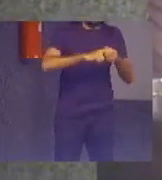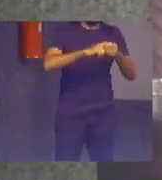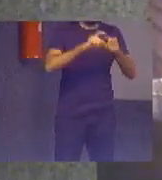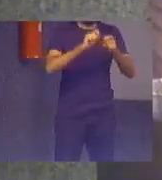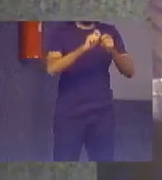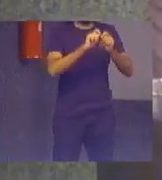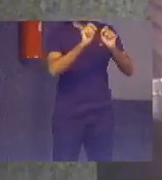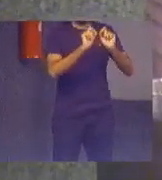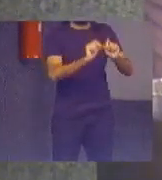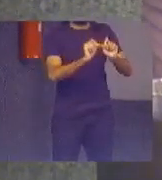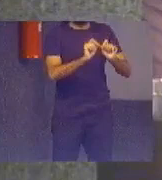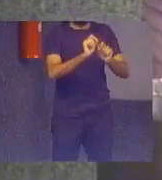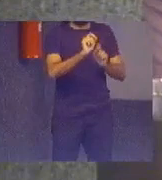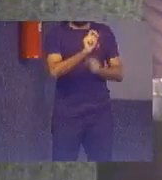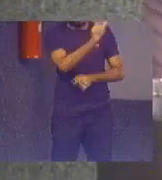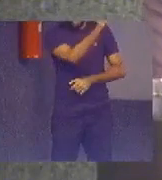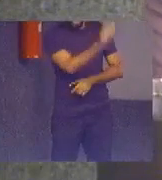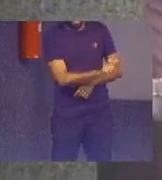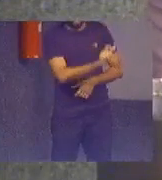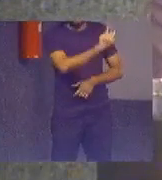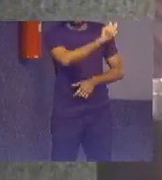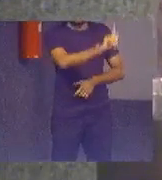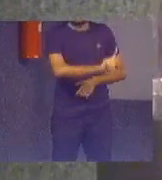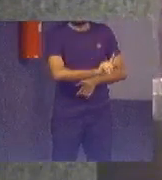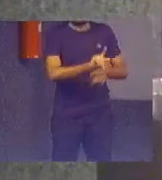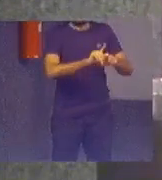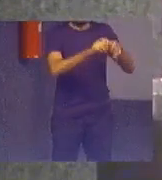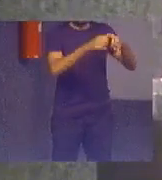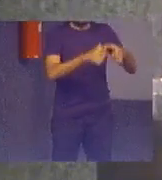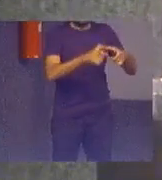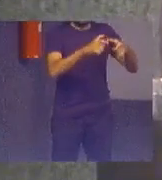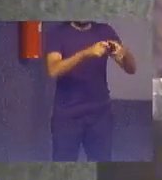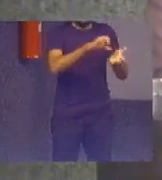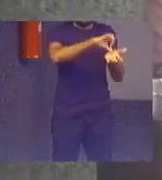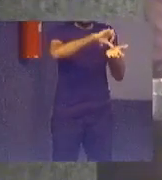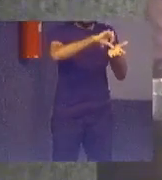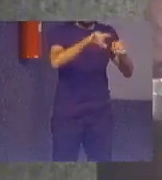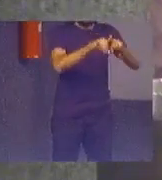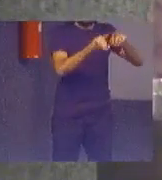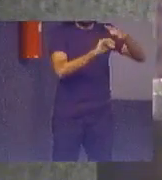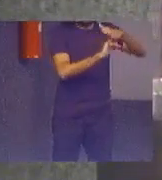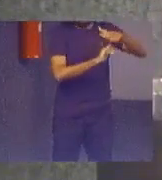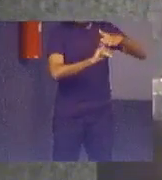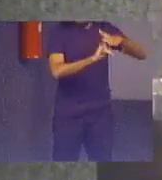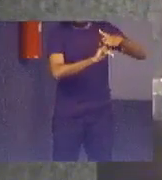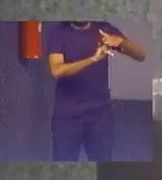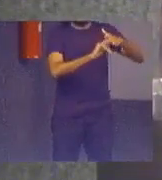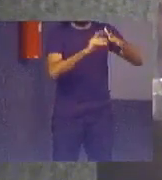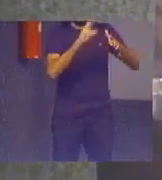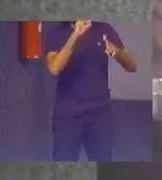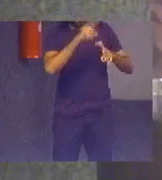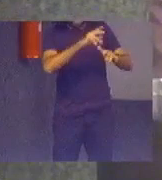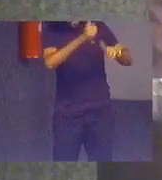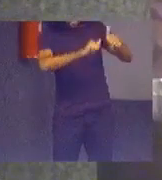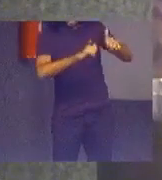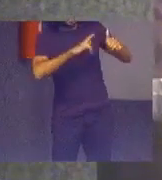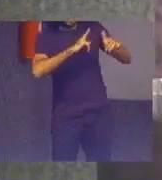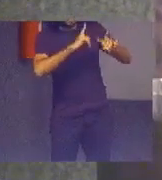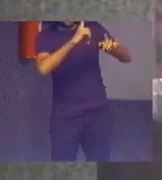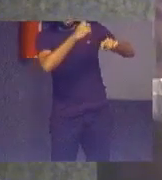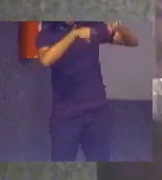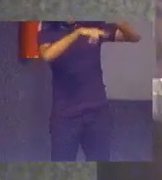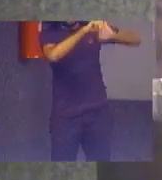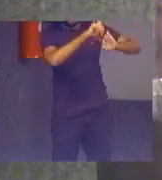atuar no gestor, nas órgãos e entidades para verificar a evolução do que foi recomendado e